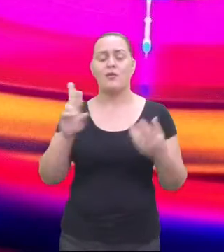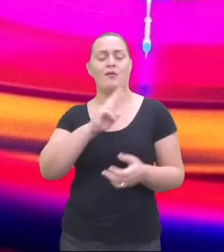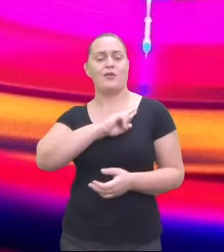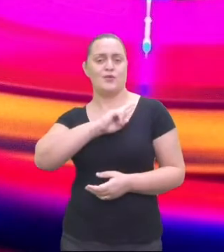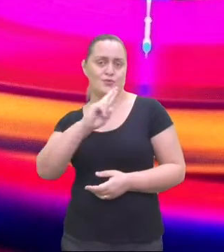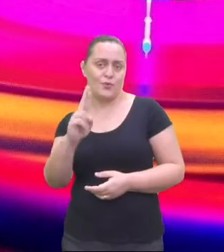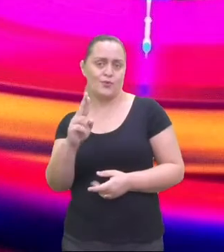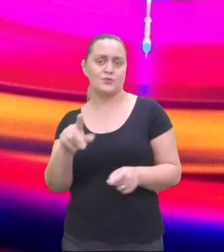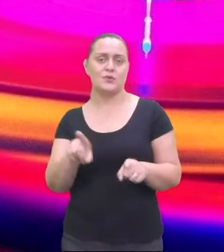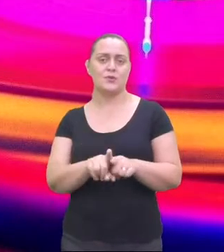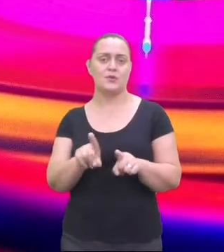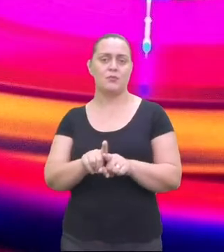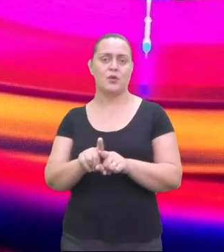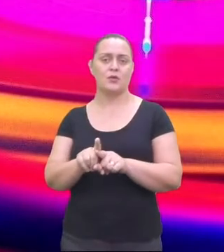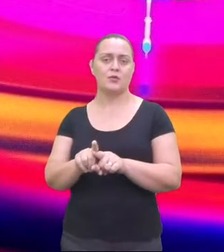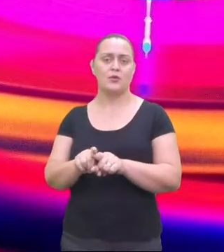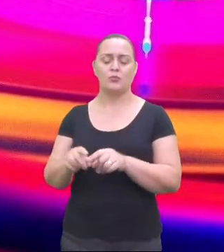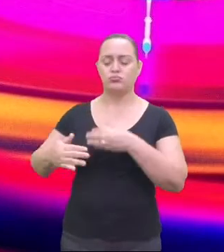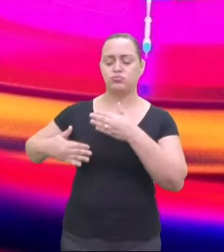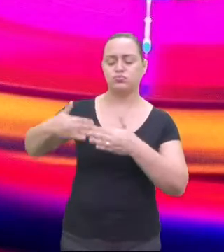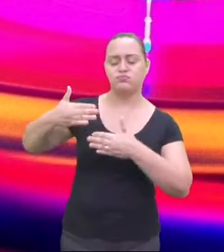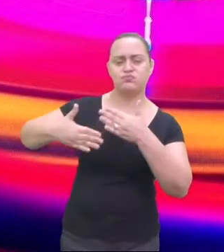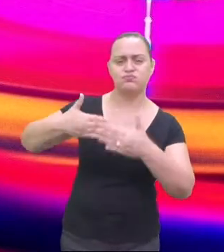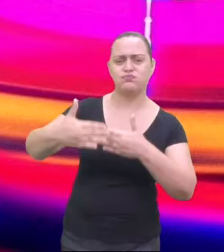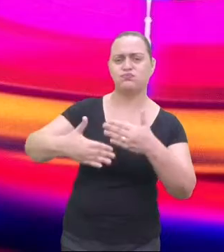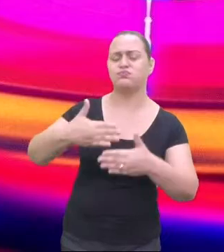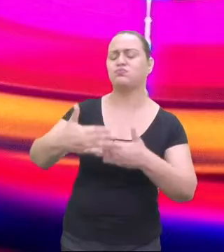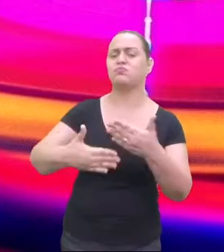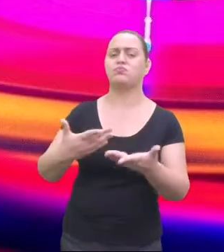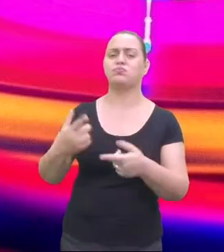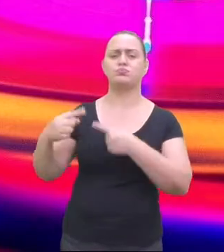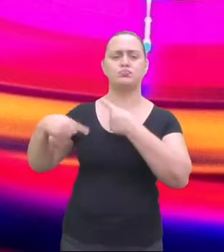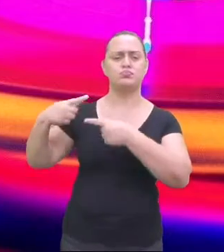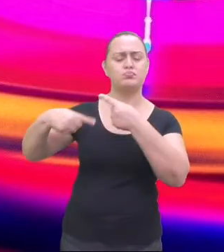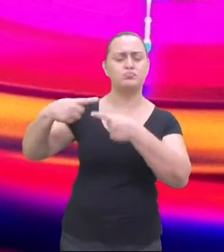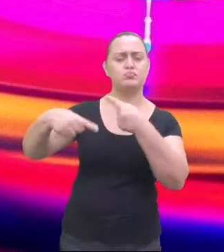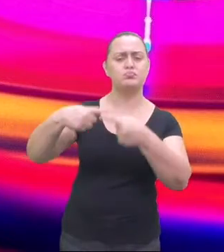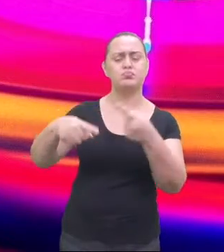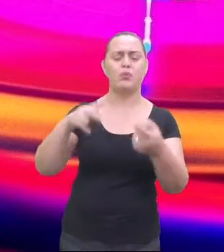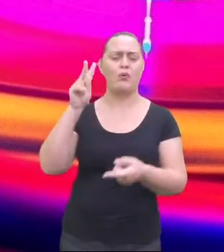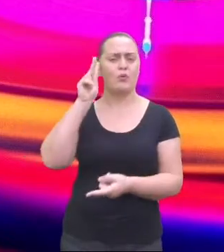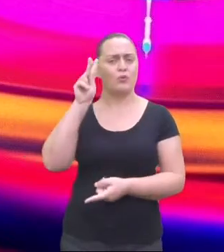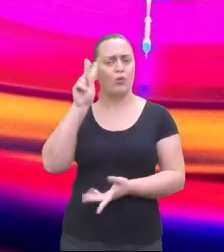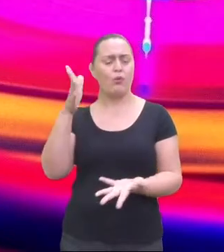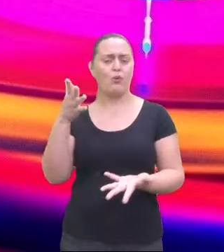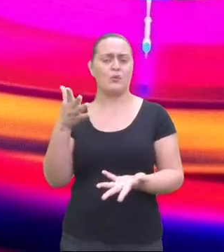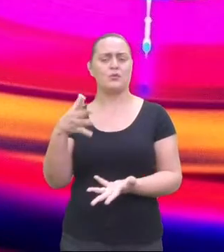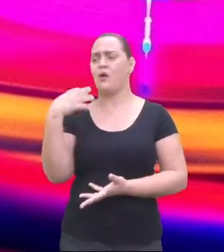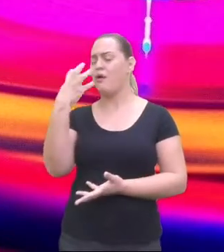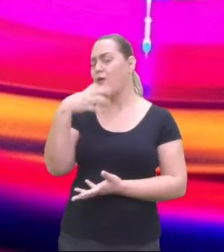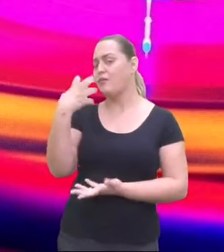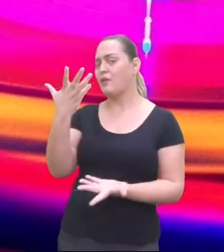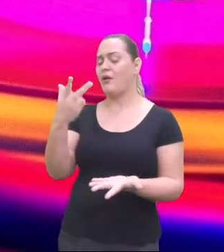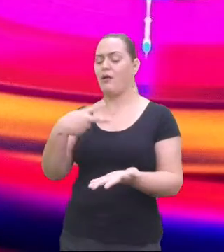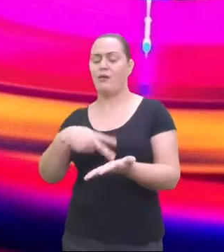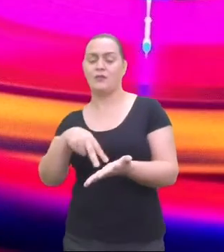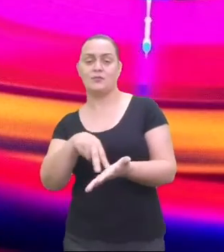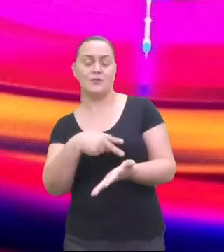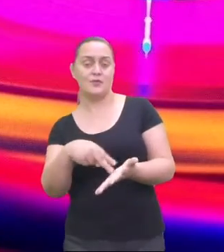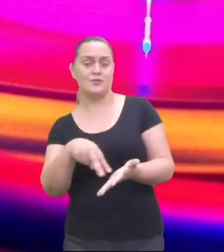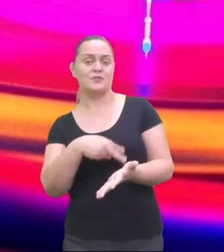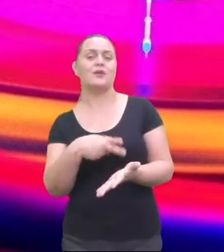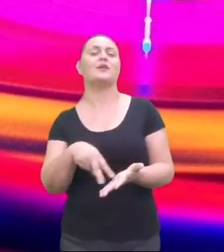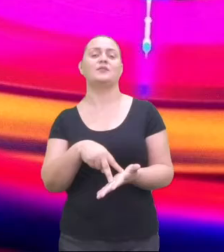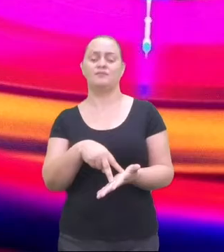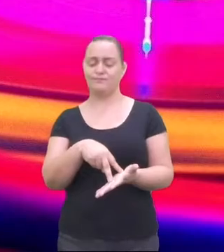histórias de geração em geração, bem como cantar e dançar. Então é isso aí. A música,